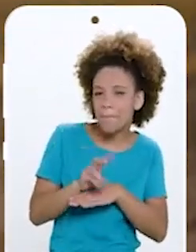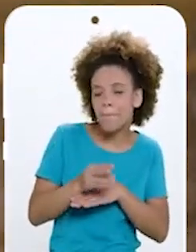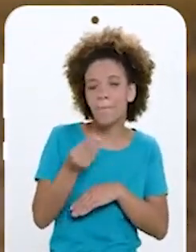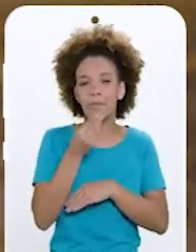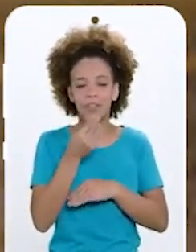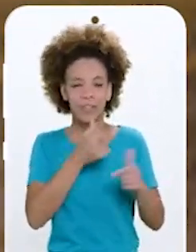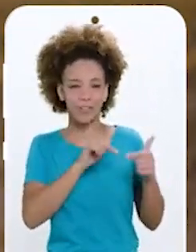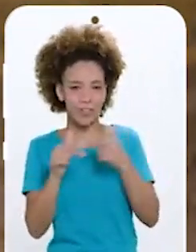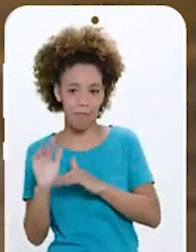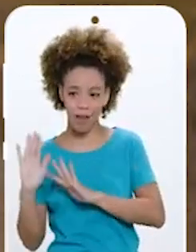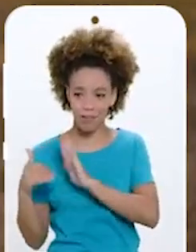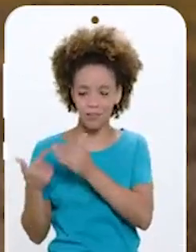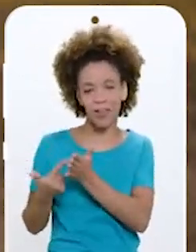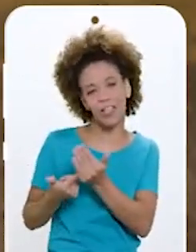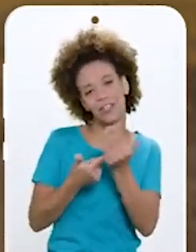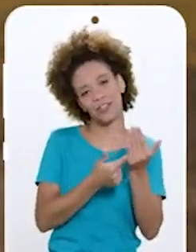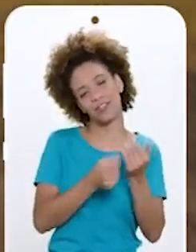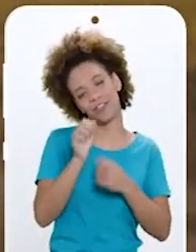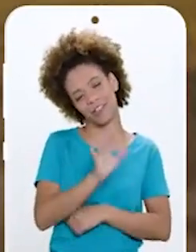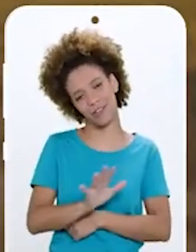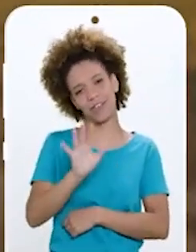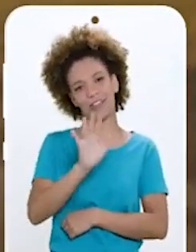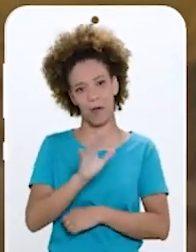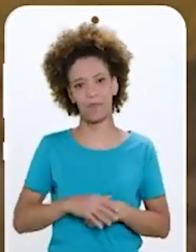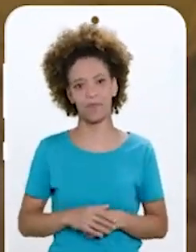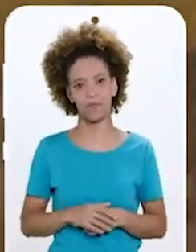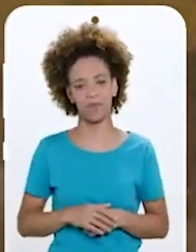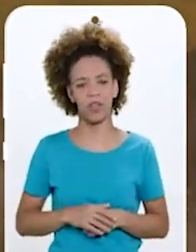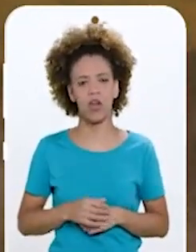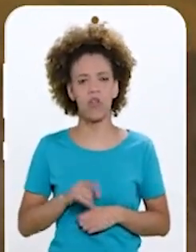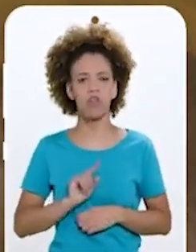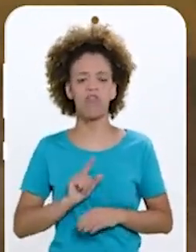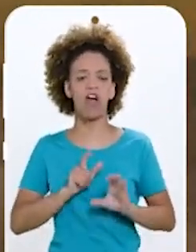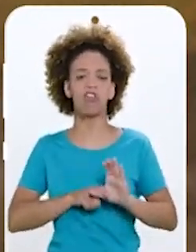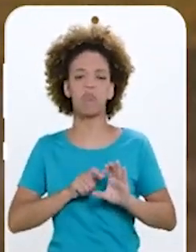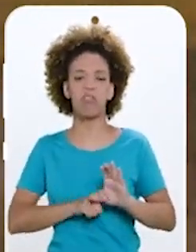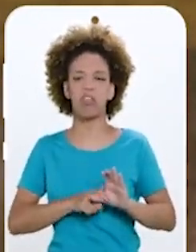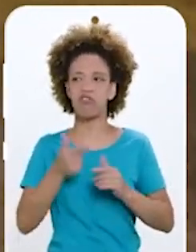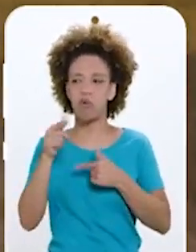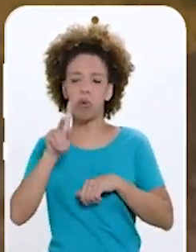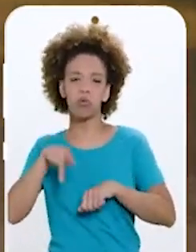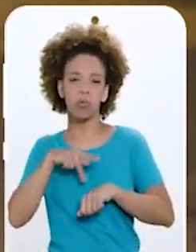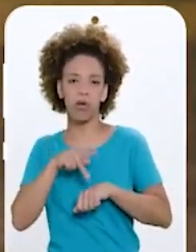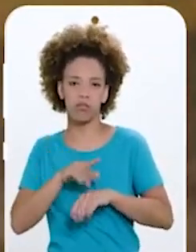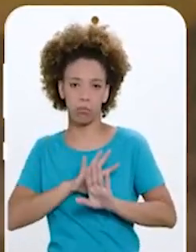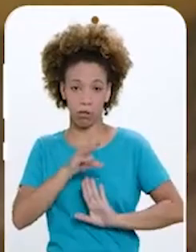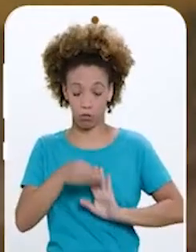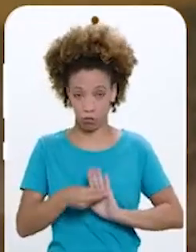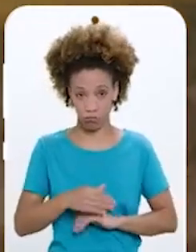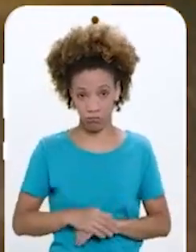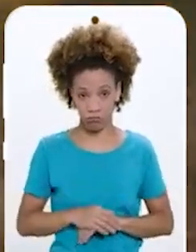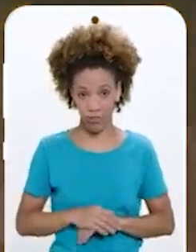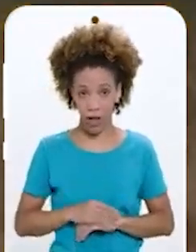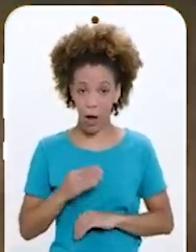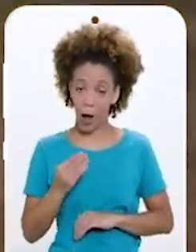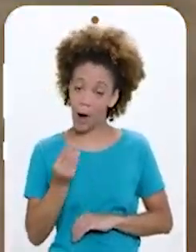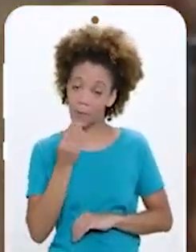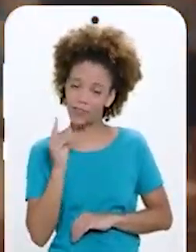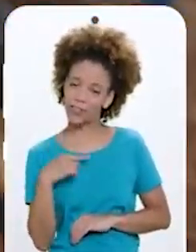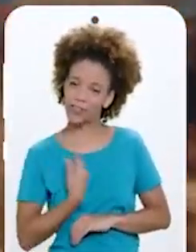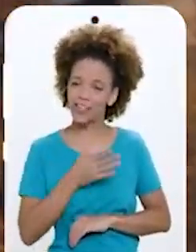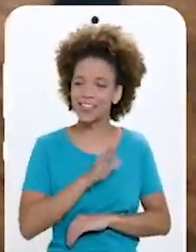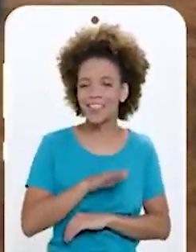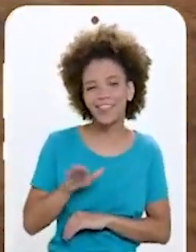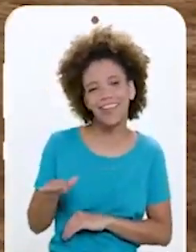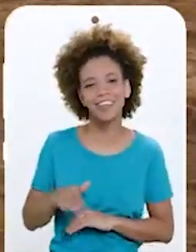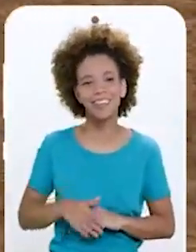empregos e desenvolver a tecnologia nacional A gente não vai ficar mais dependendo dos outros para tudo A bola é nossa,